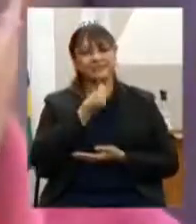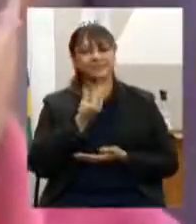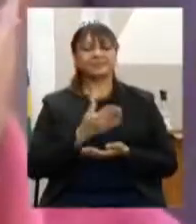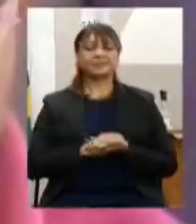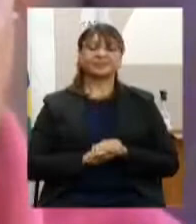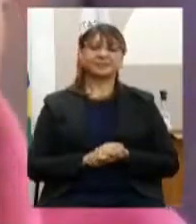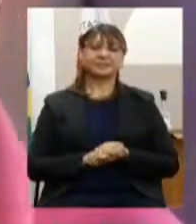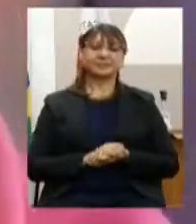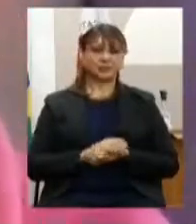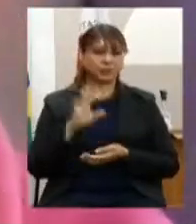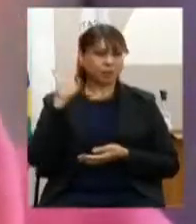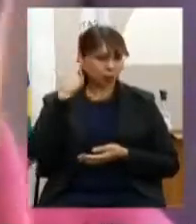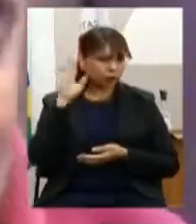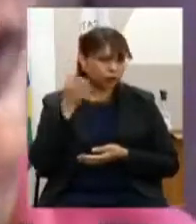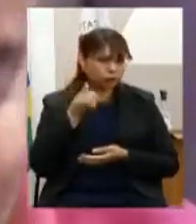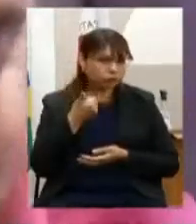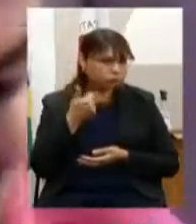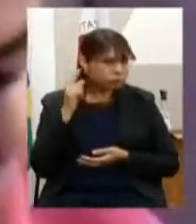Estão me ouvindo?